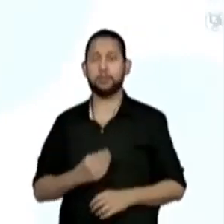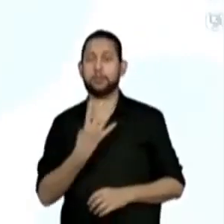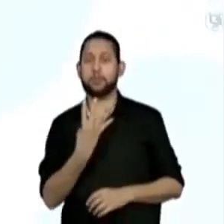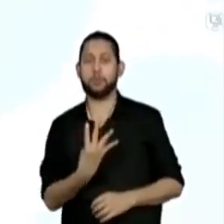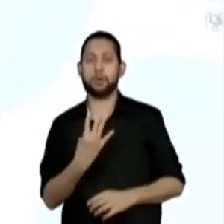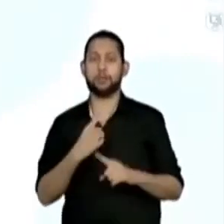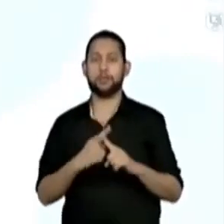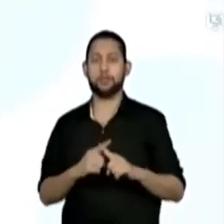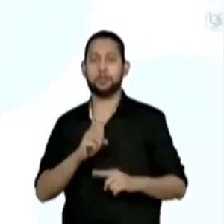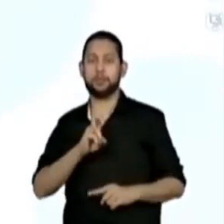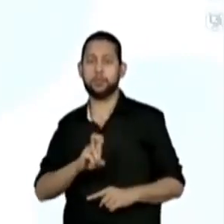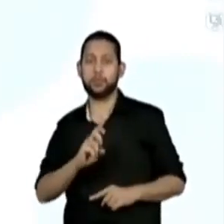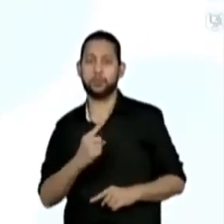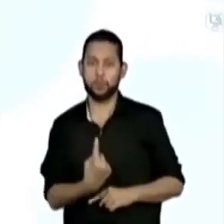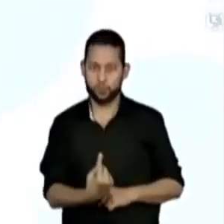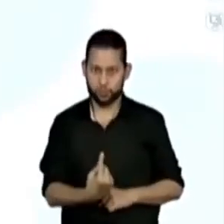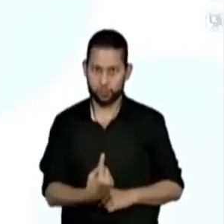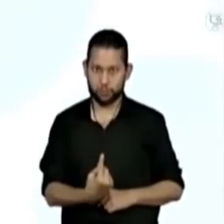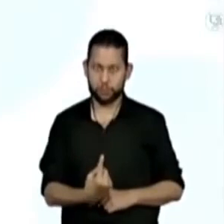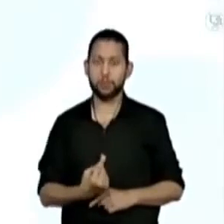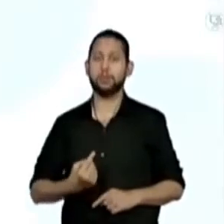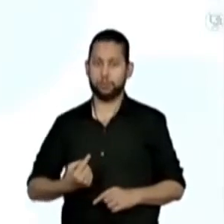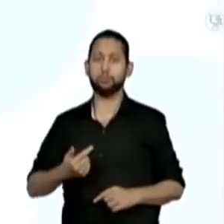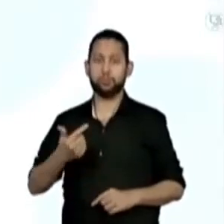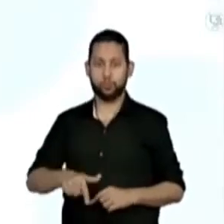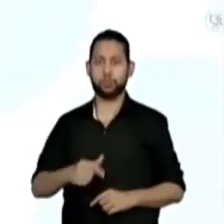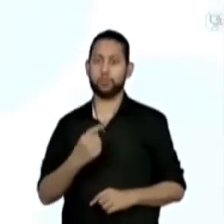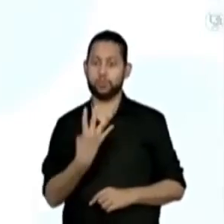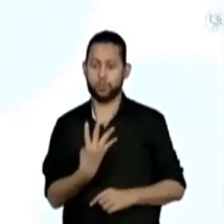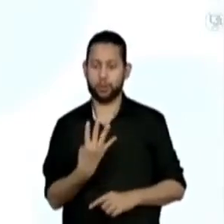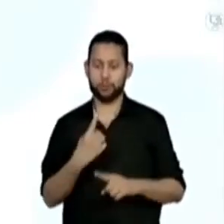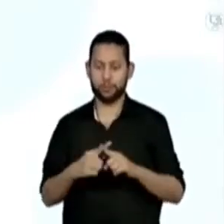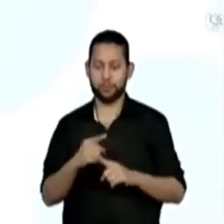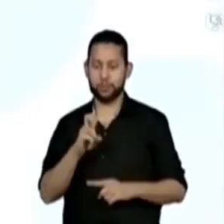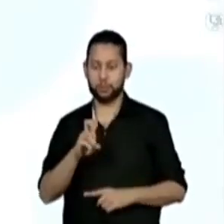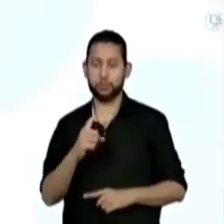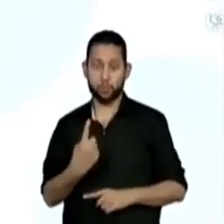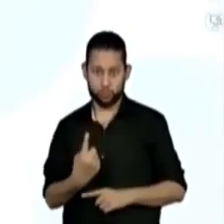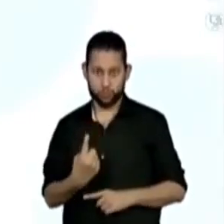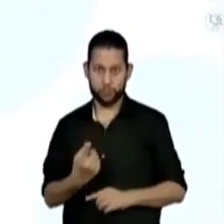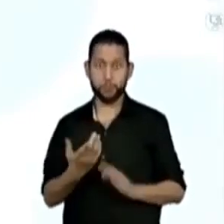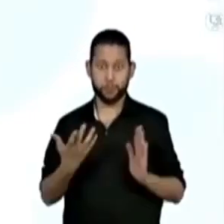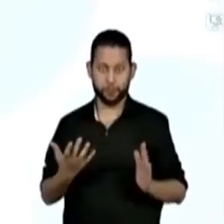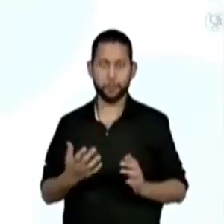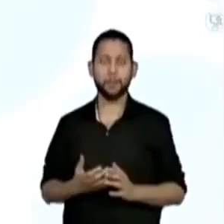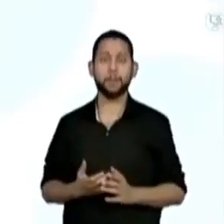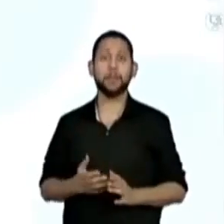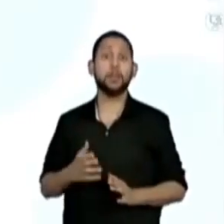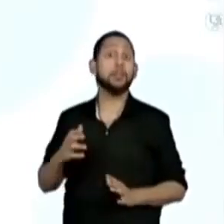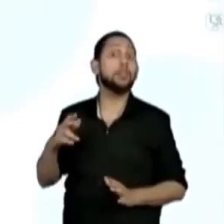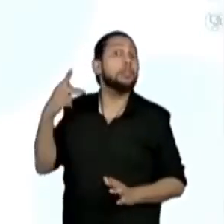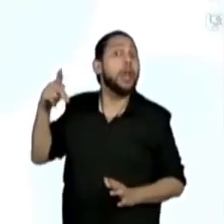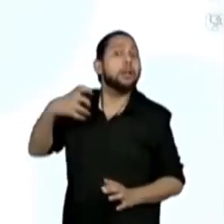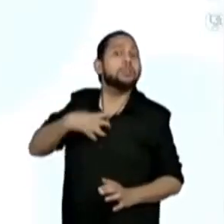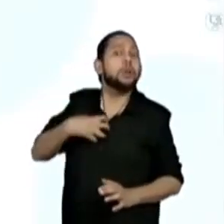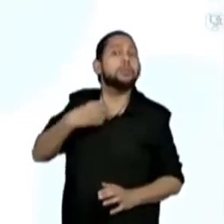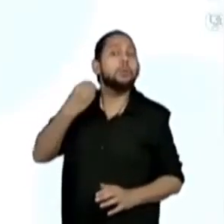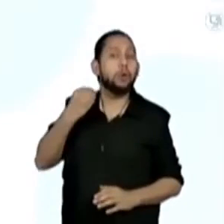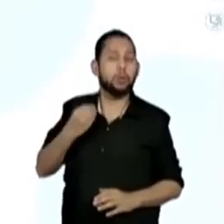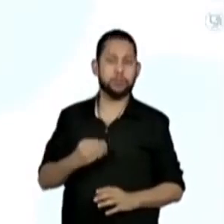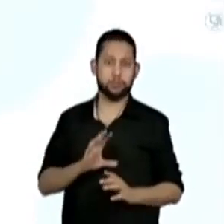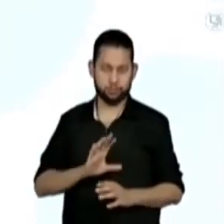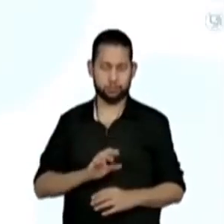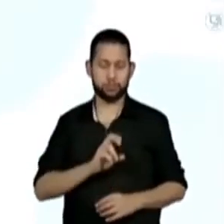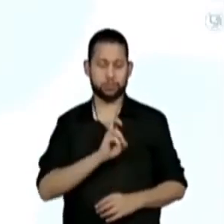51 agora, ok? 4 vezes 51. Mesmo procedimento. vou encontrar